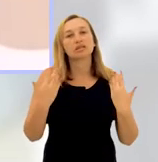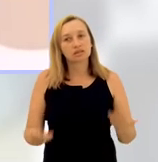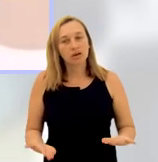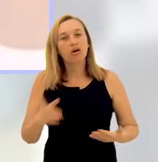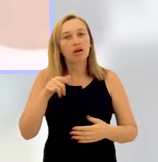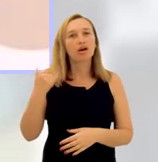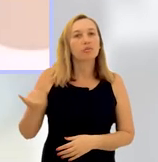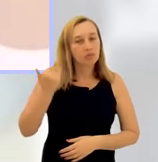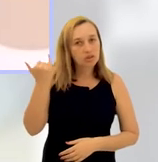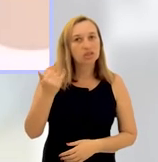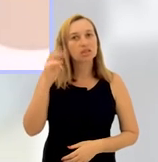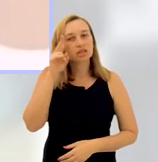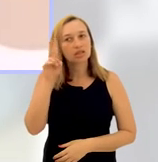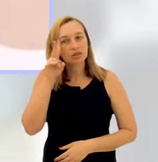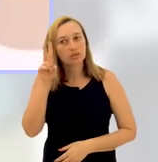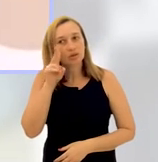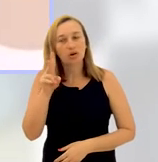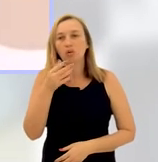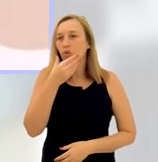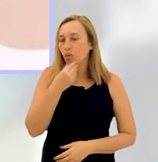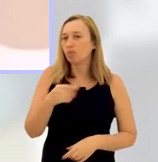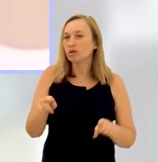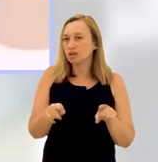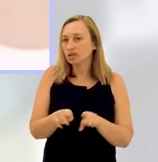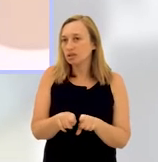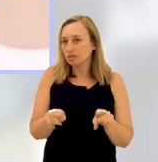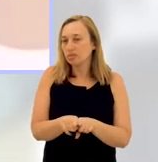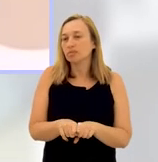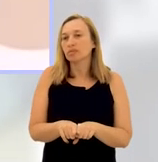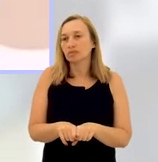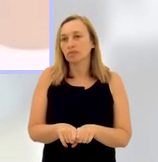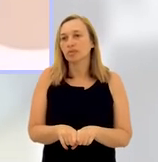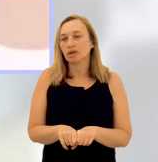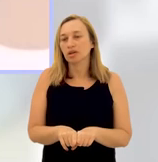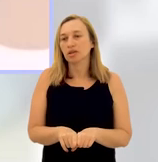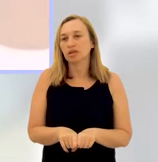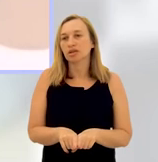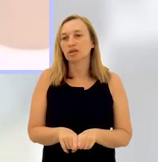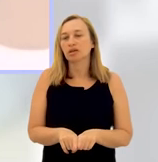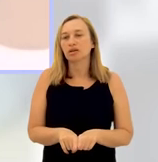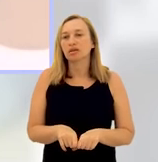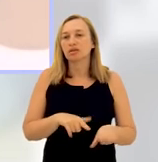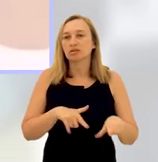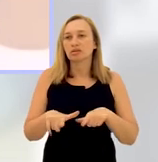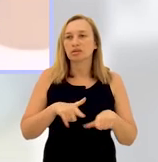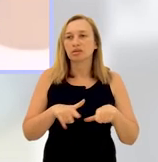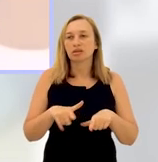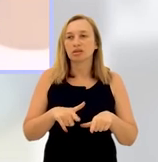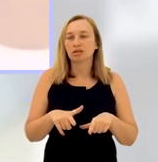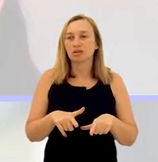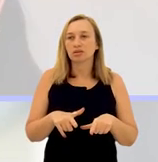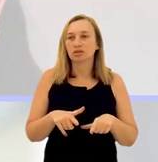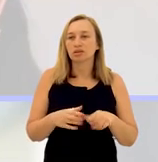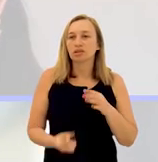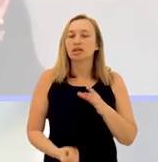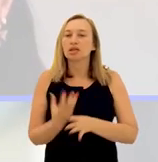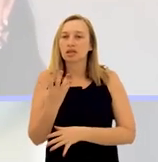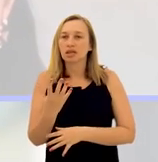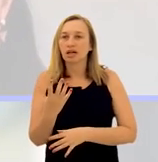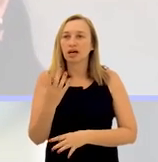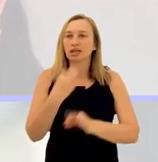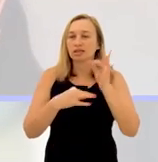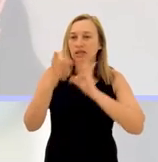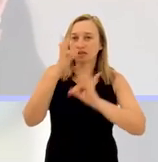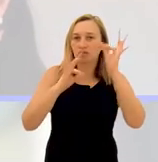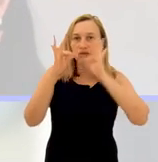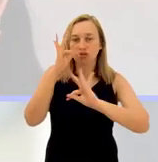homens. Então, é muito importante lembrar que eu, como homem, tenho essa função também na sociedade civil de construir